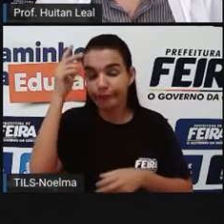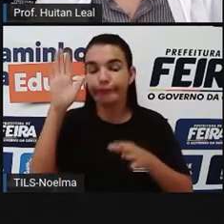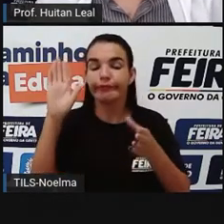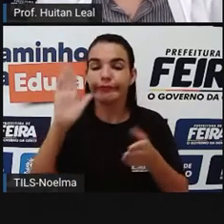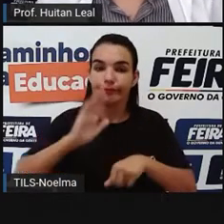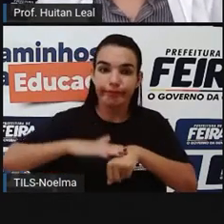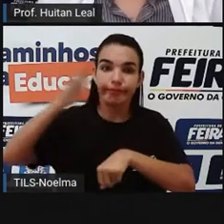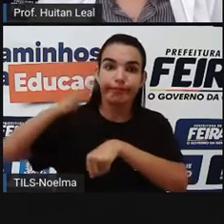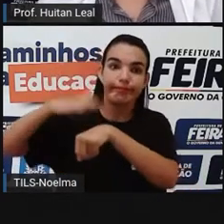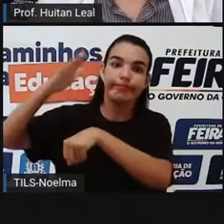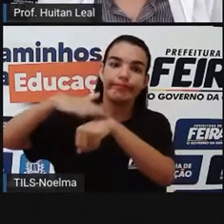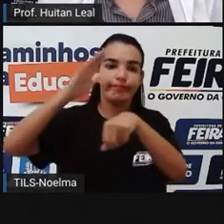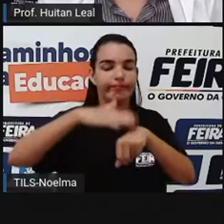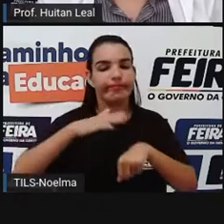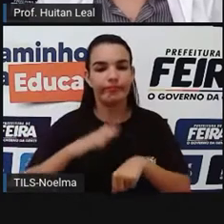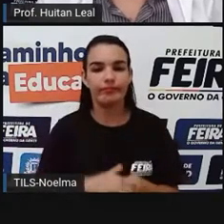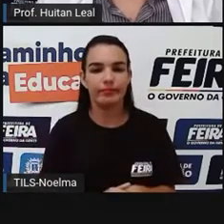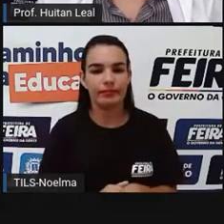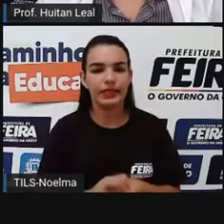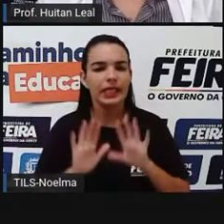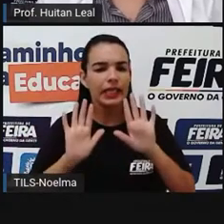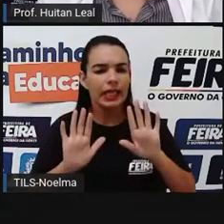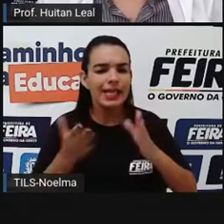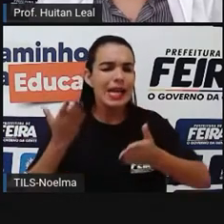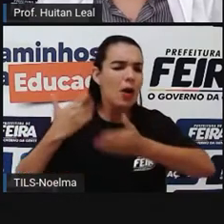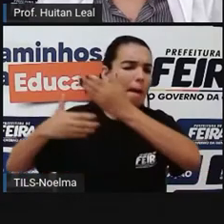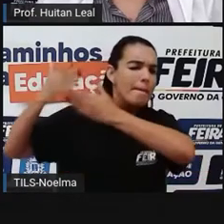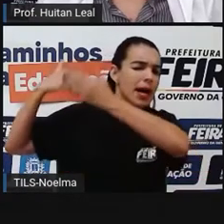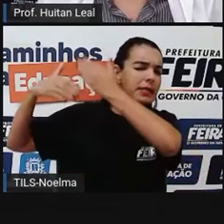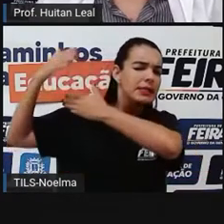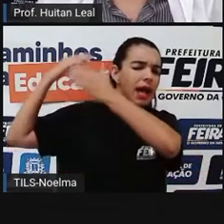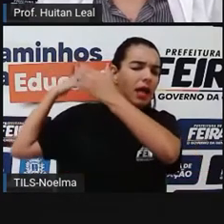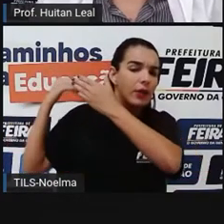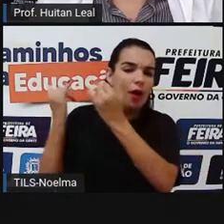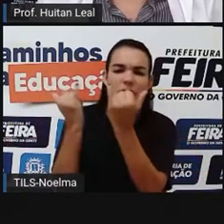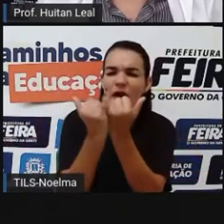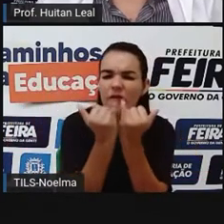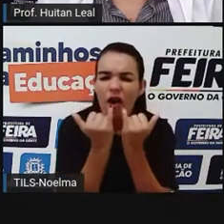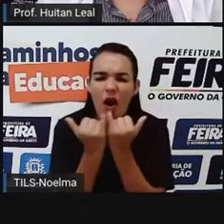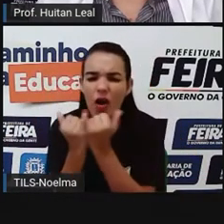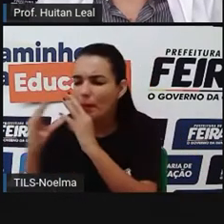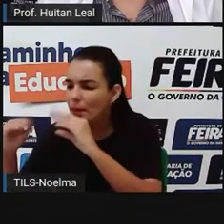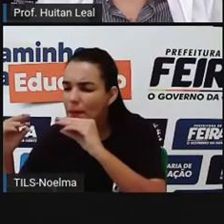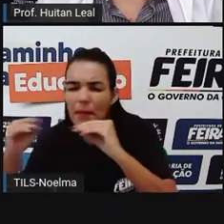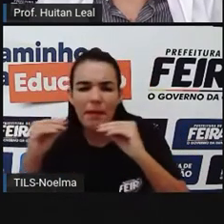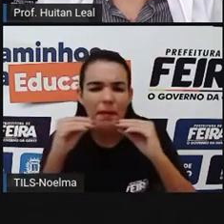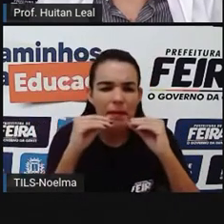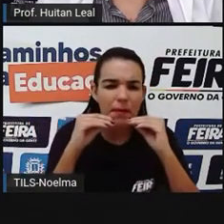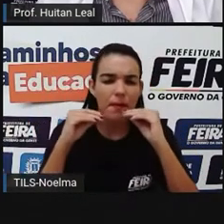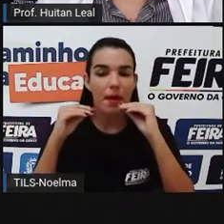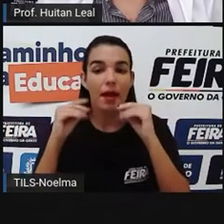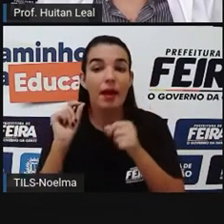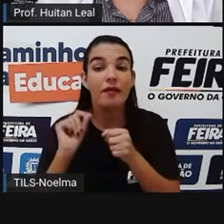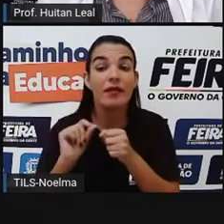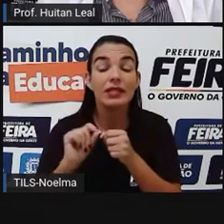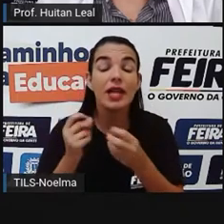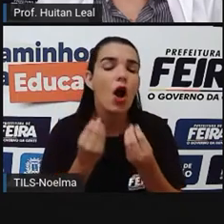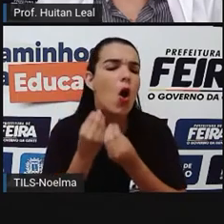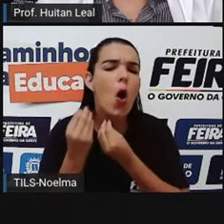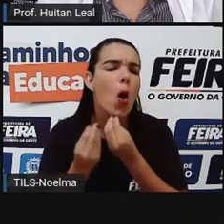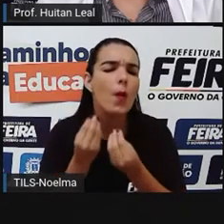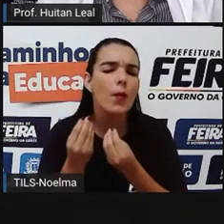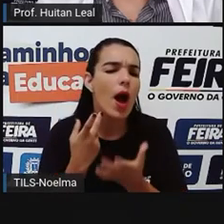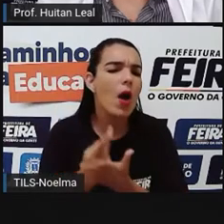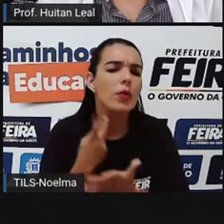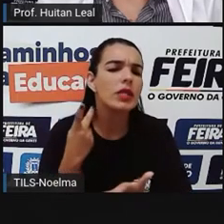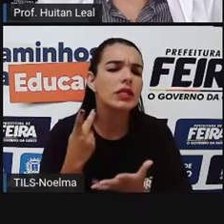fofocas antes, os boatos, as maledicências eram realizadas mais ou menos